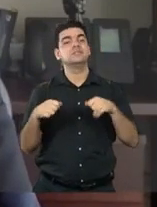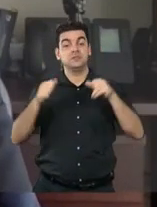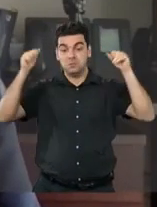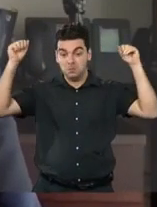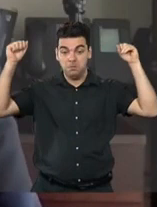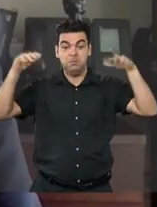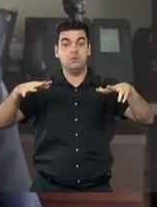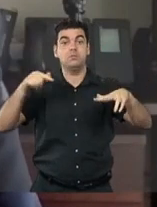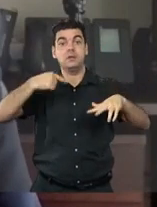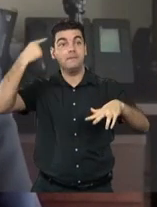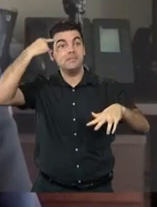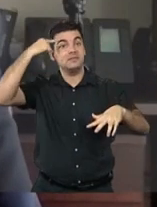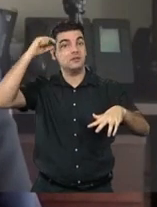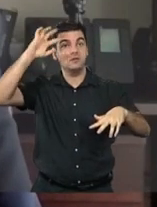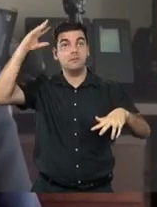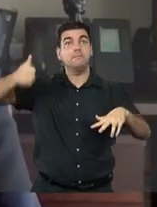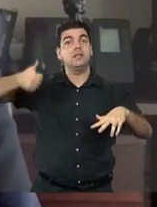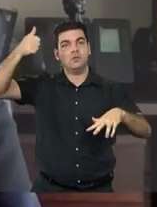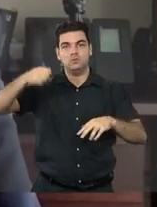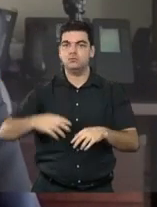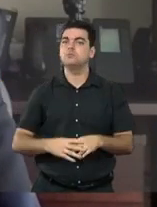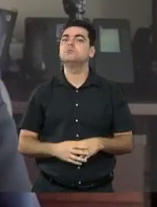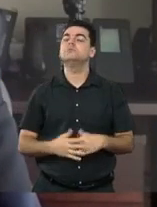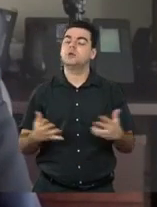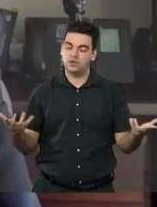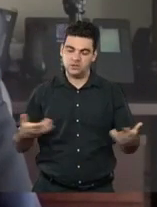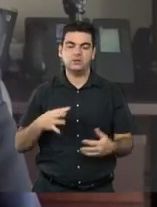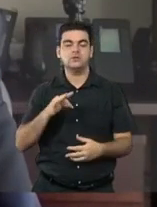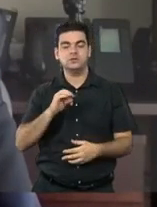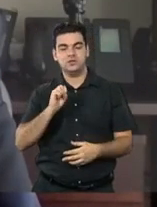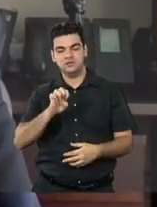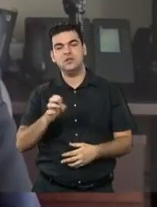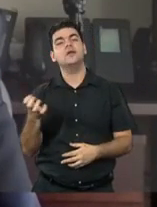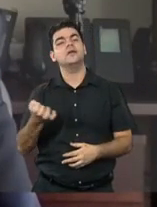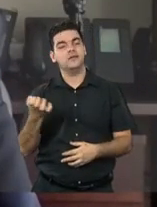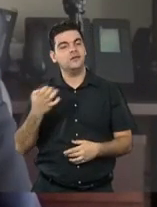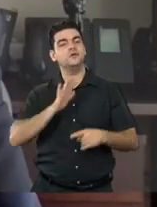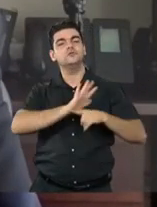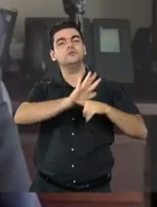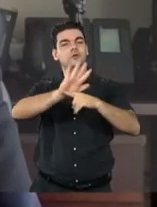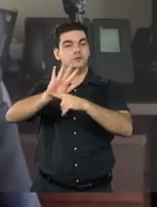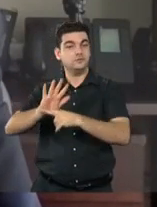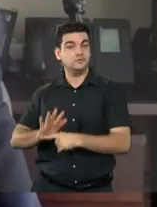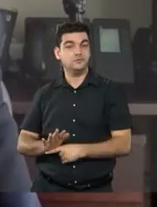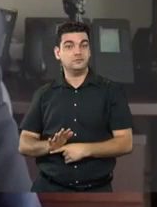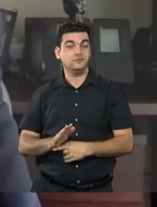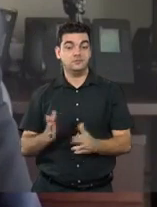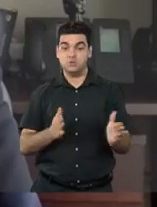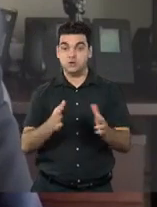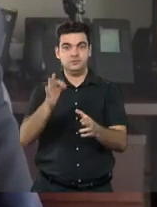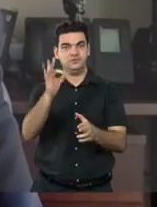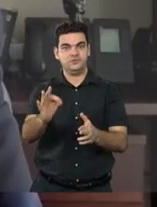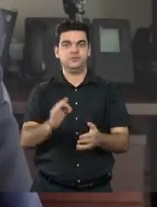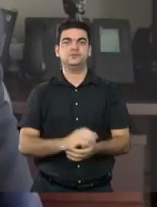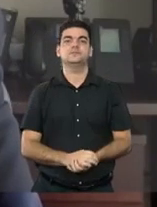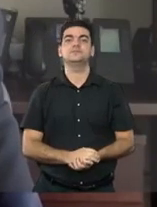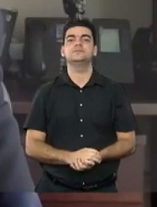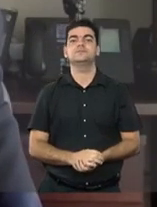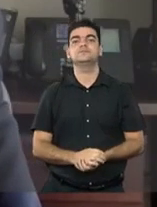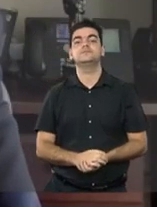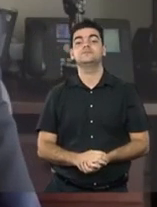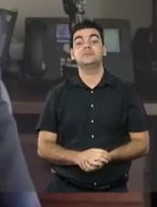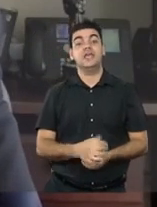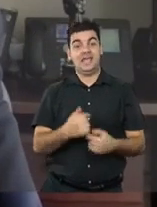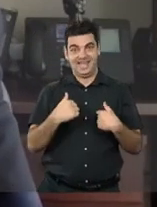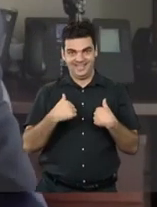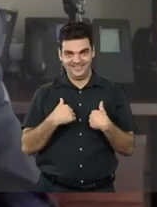iluminismo e nós estamos aqui para contribuir, para empurrar a história na direção certa. Eu vou